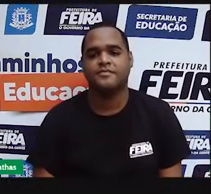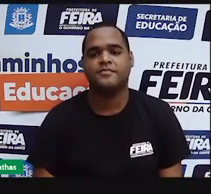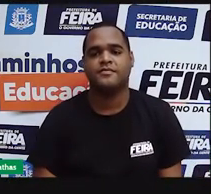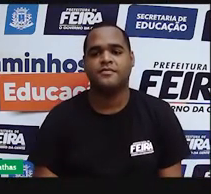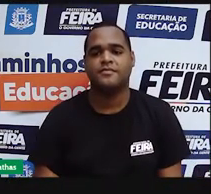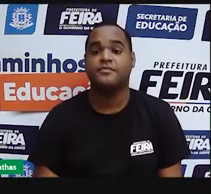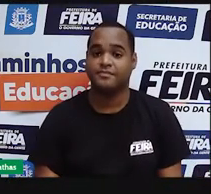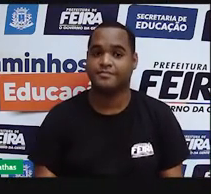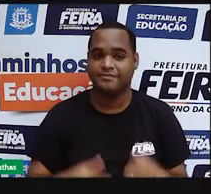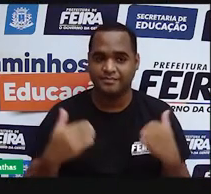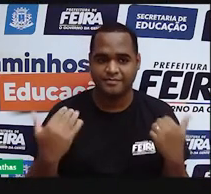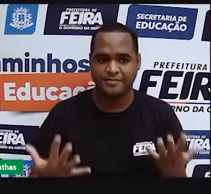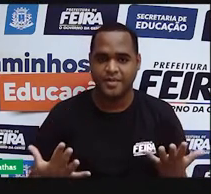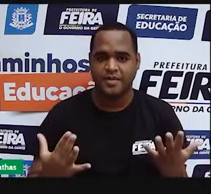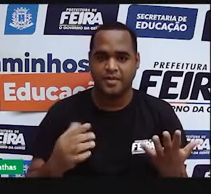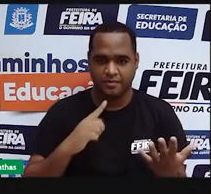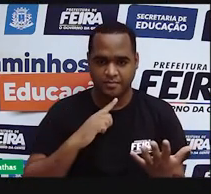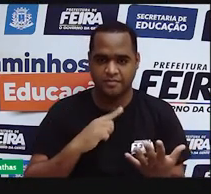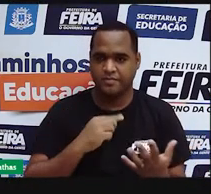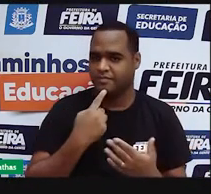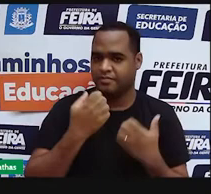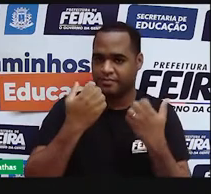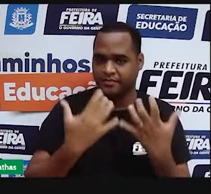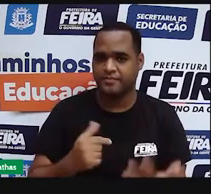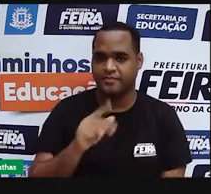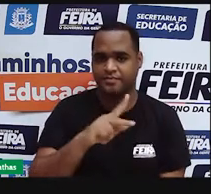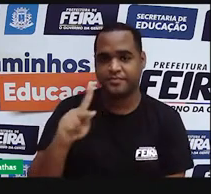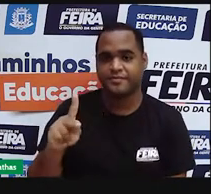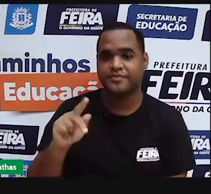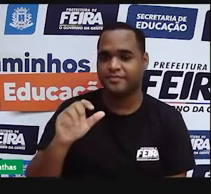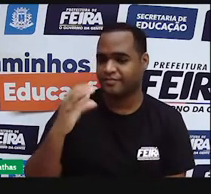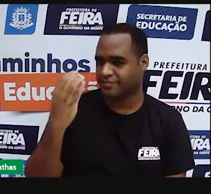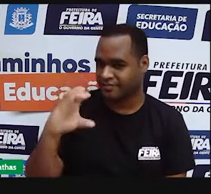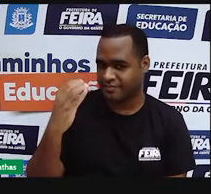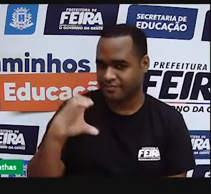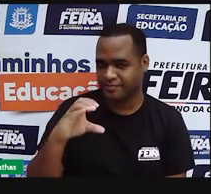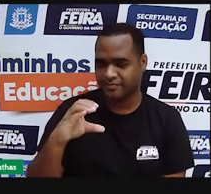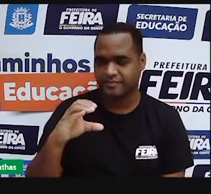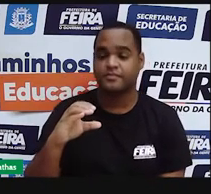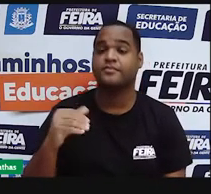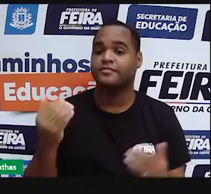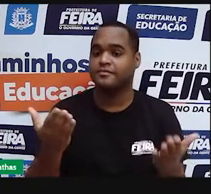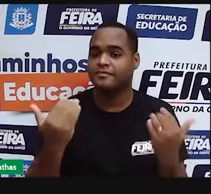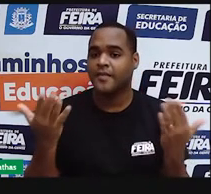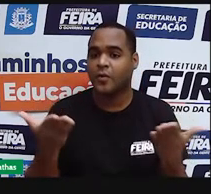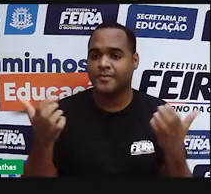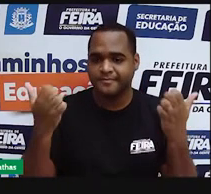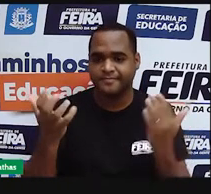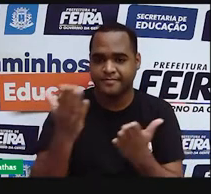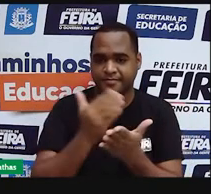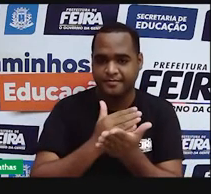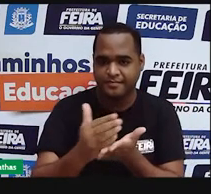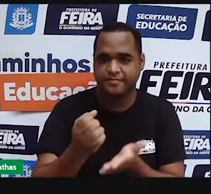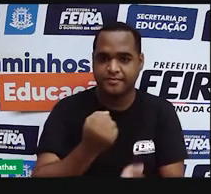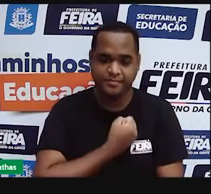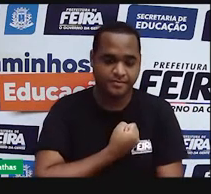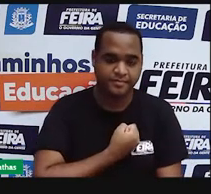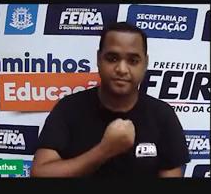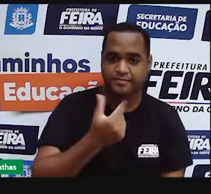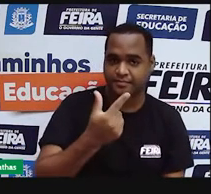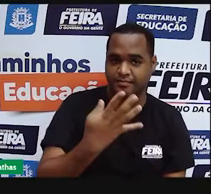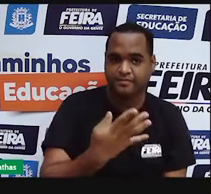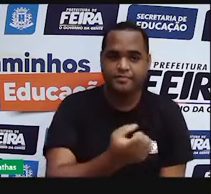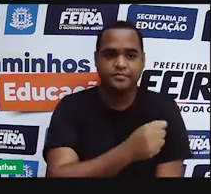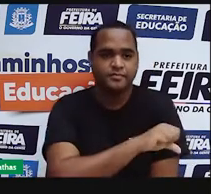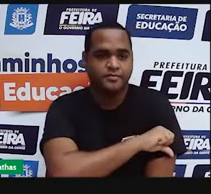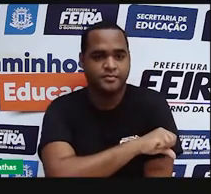Então, como eu já falei, eu sou a professora Taira Santos de Ciências, vamos agora começar a aula de número 24 do nono ano e